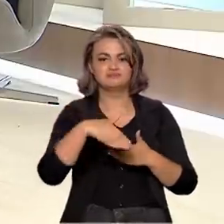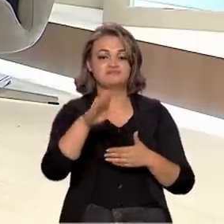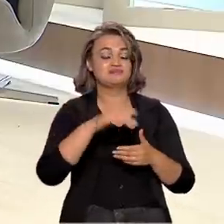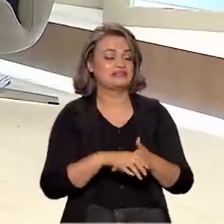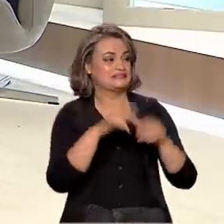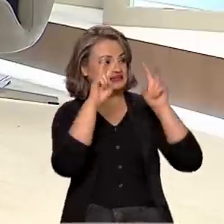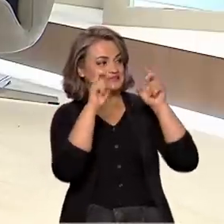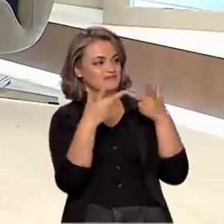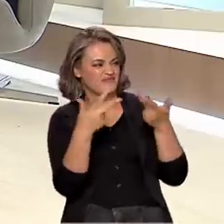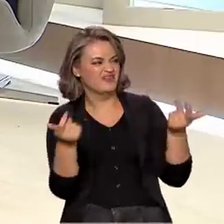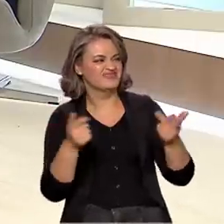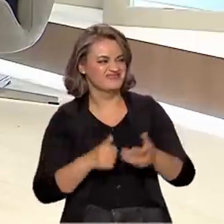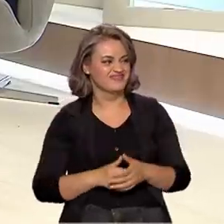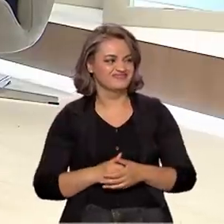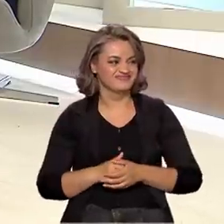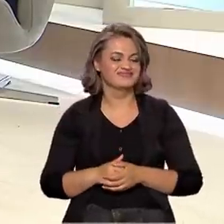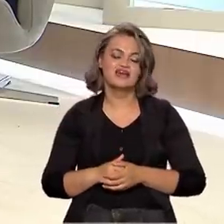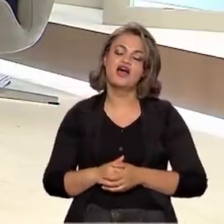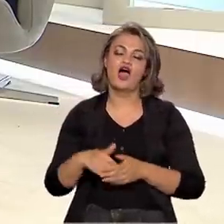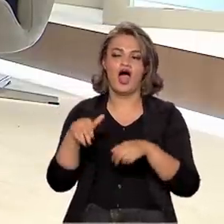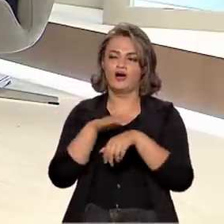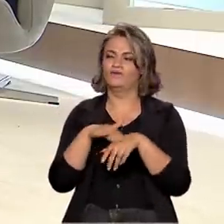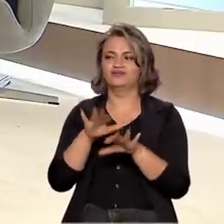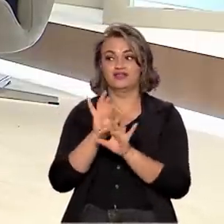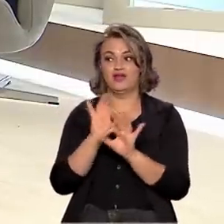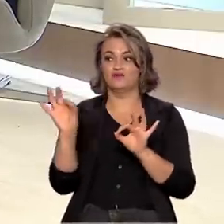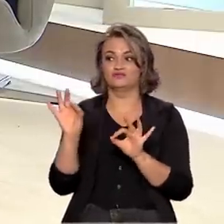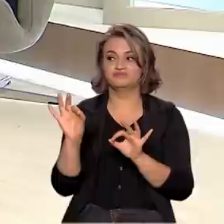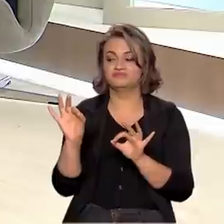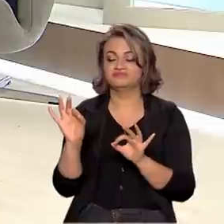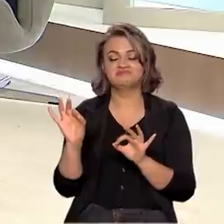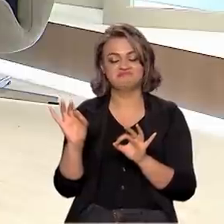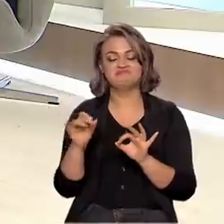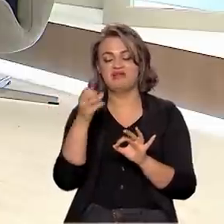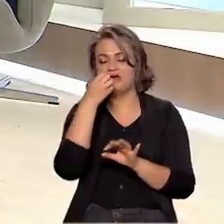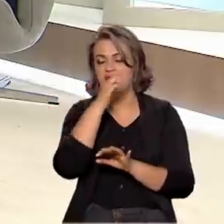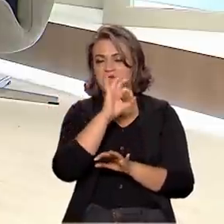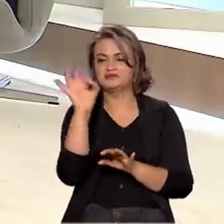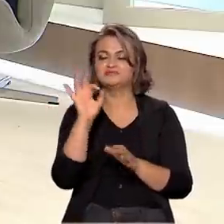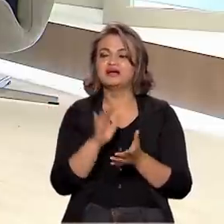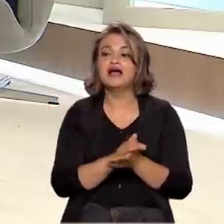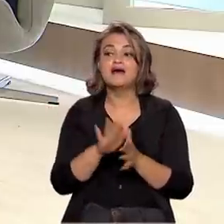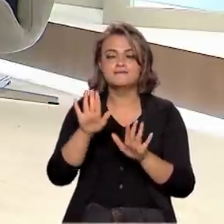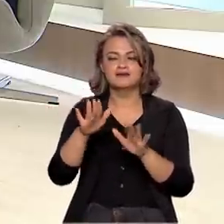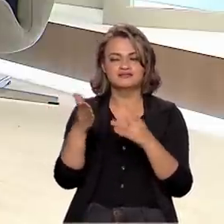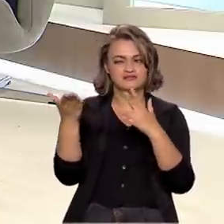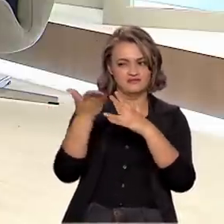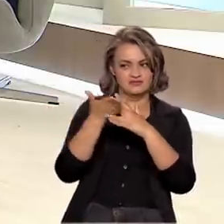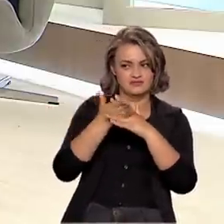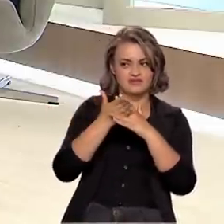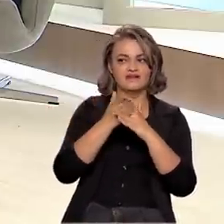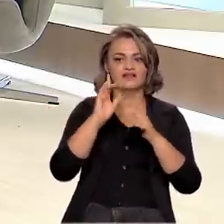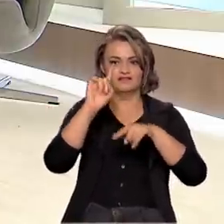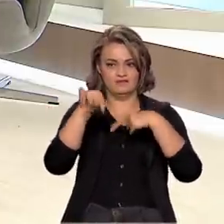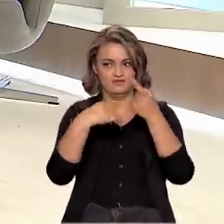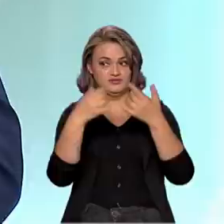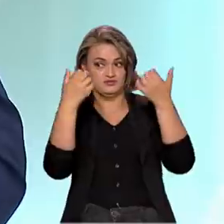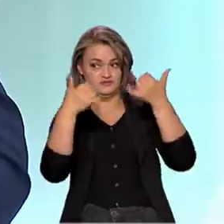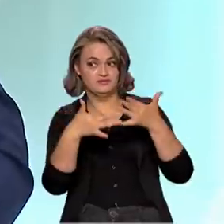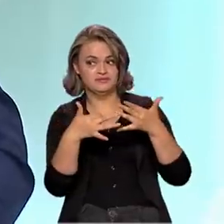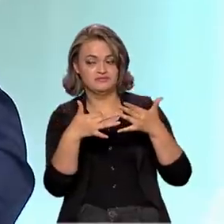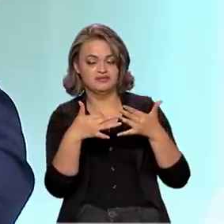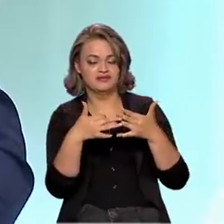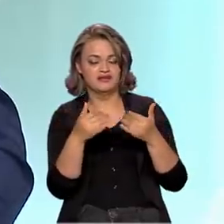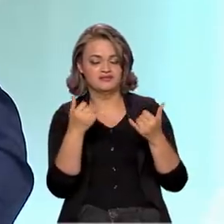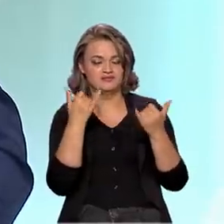muitos assuntos, né, Cate? Ministro, a conversa está sensacional, não poderia ser de outra forma, mas vamos para um rápido intervalo e voltamos com